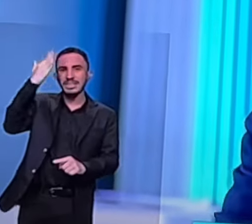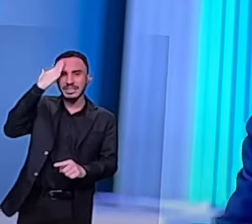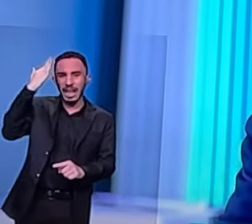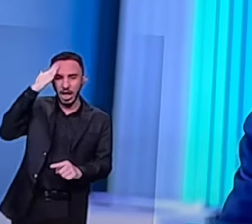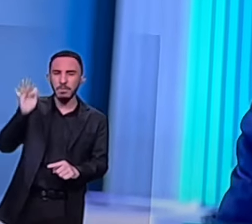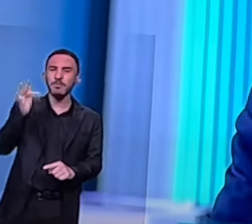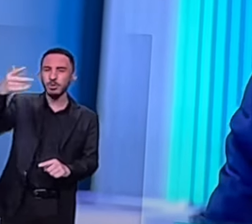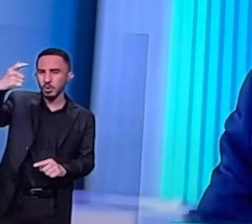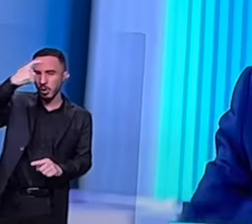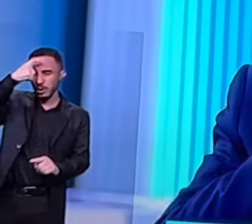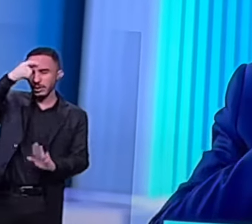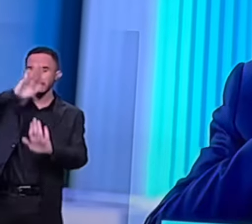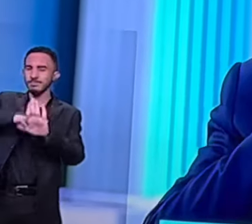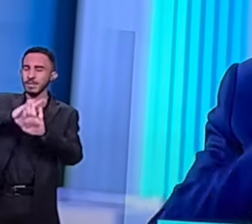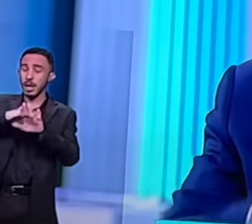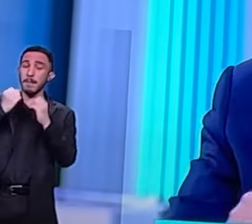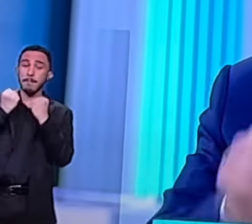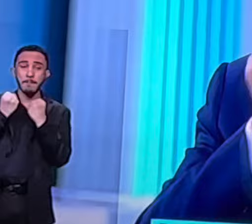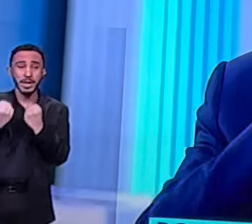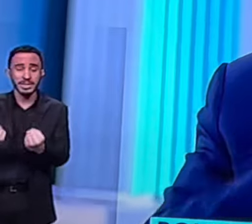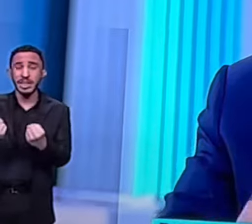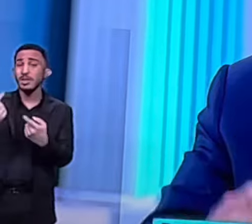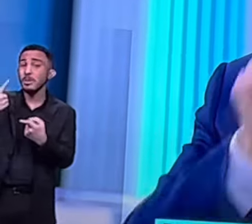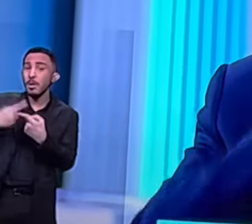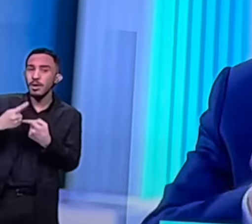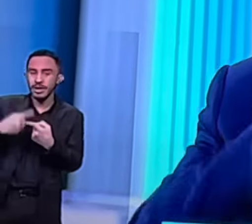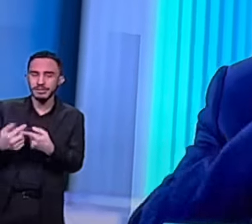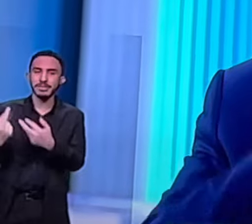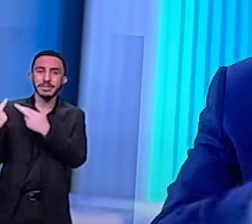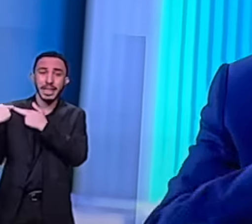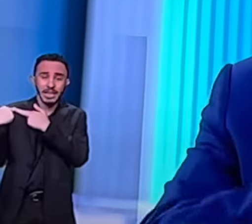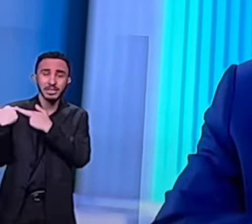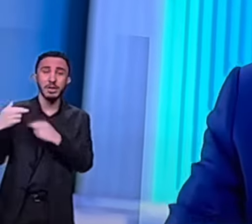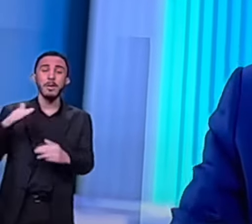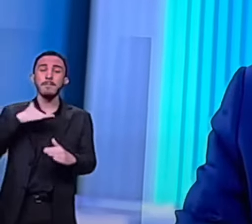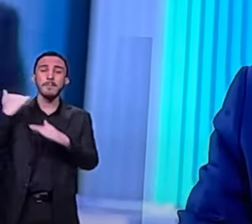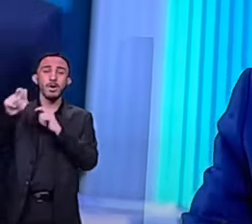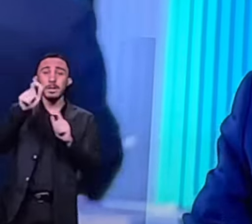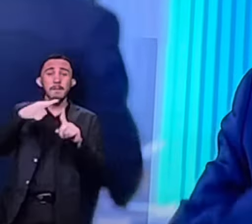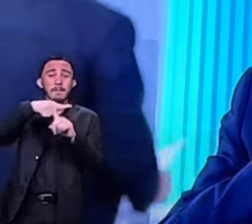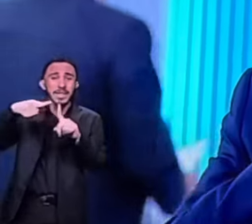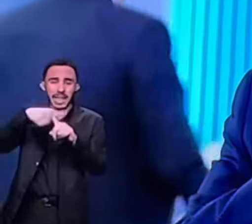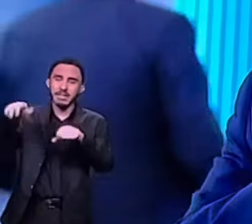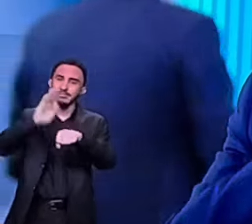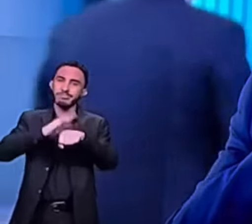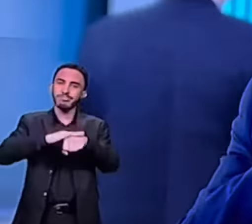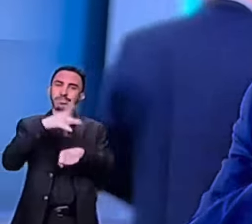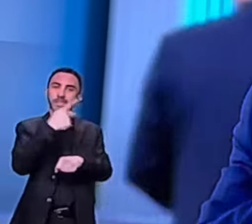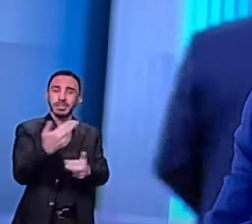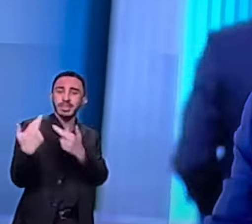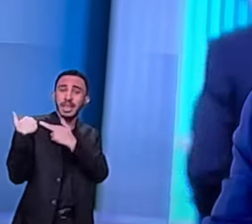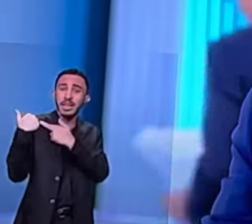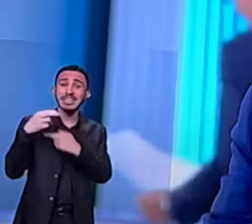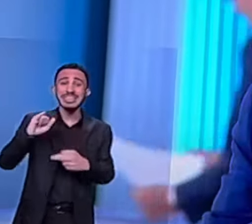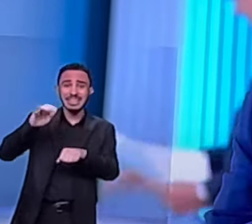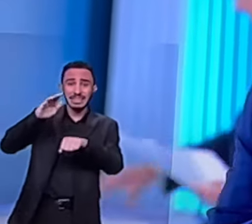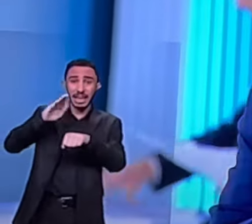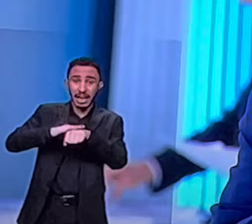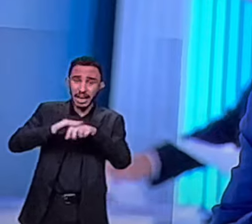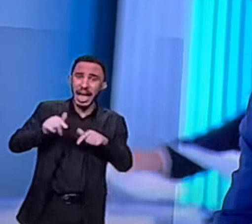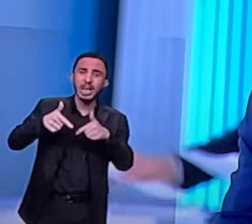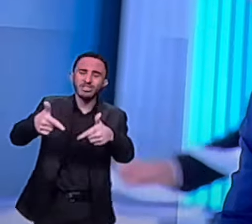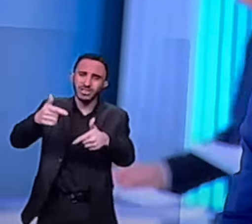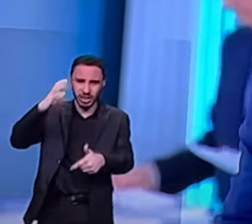consciência dele a responsabilidade pela morte de pelo menos metade das pessoas que morreram, se tivesse agido corretamente.